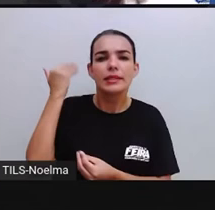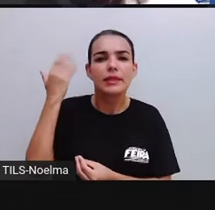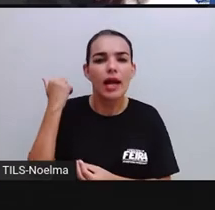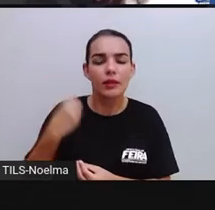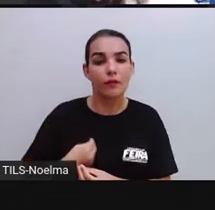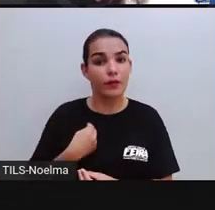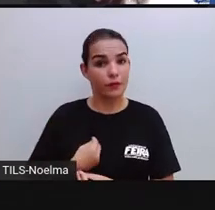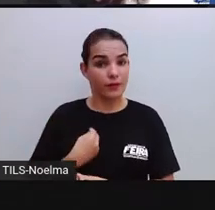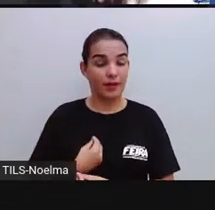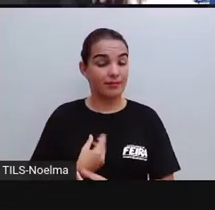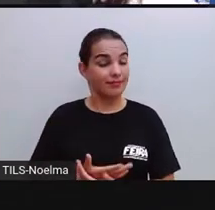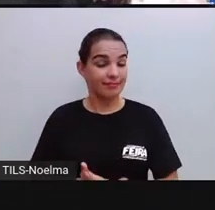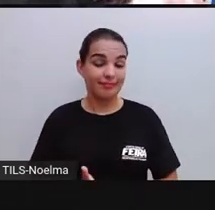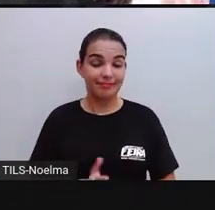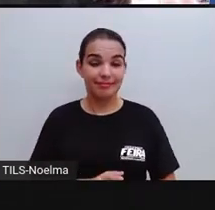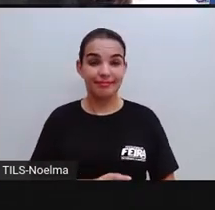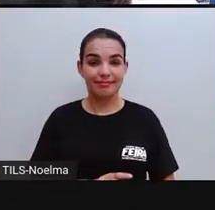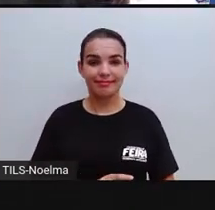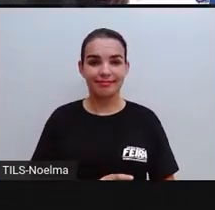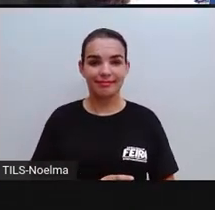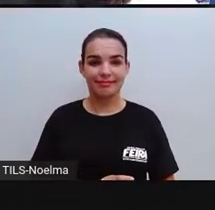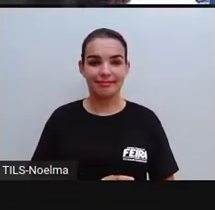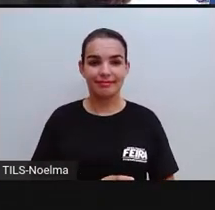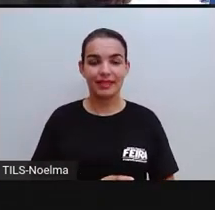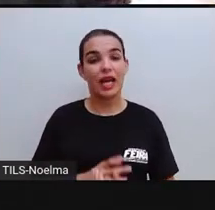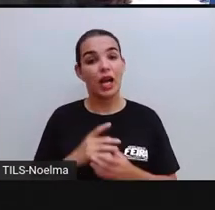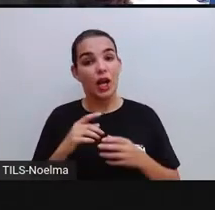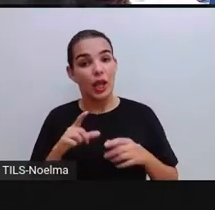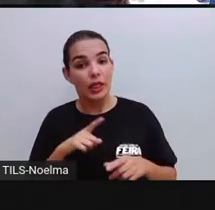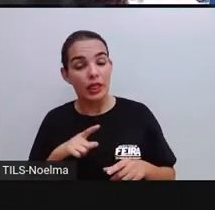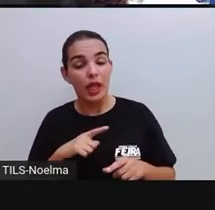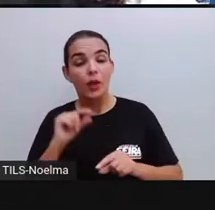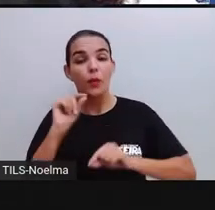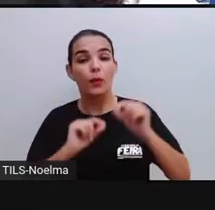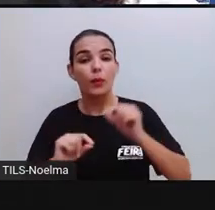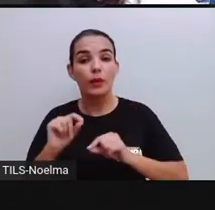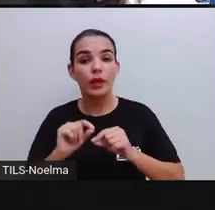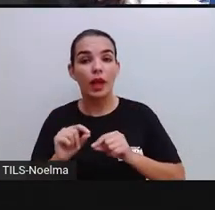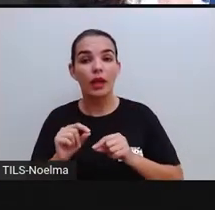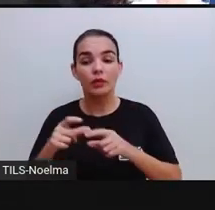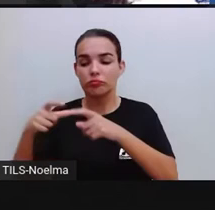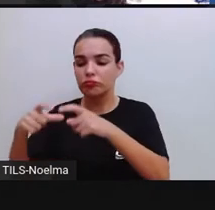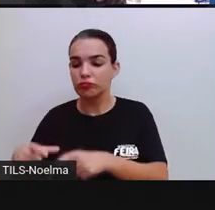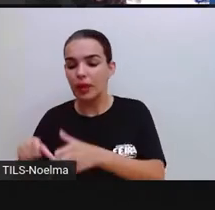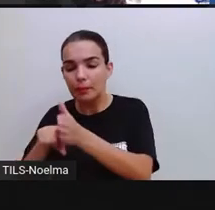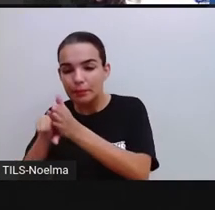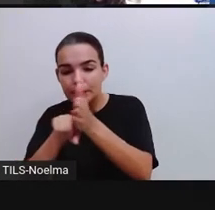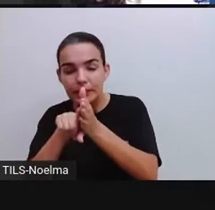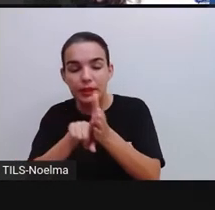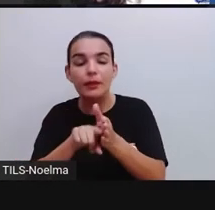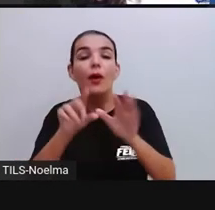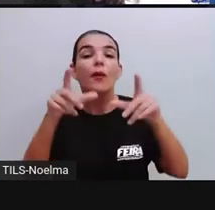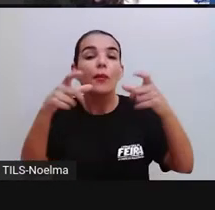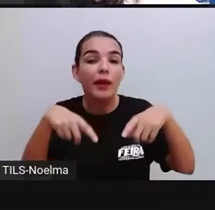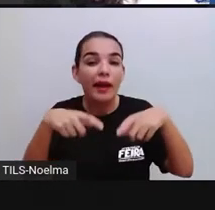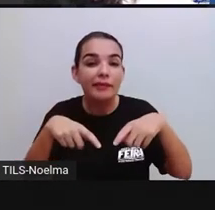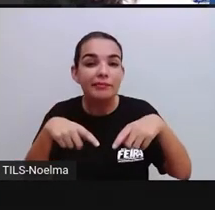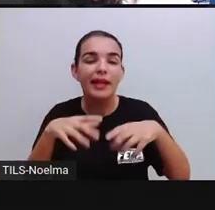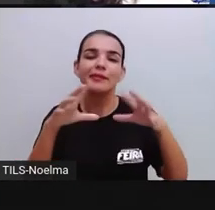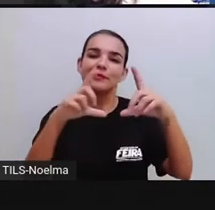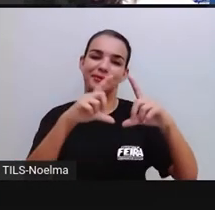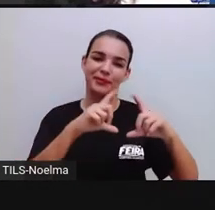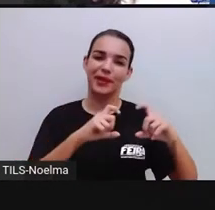de convivência, tá? Uma dessas fontes aí é a fotografia, que foi o que nós